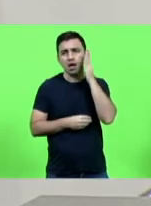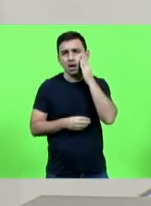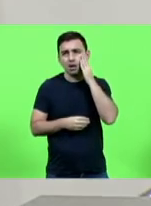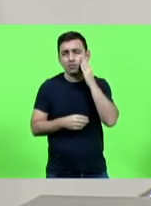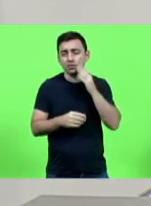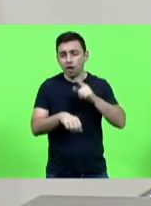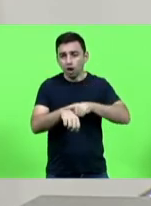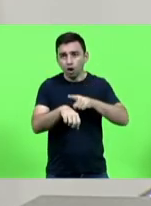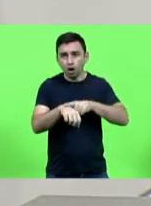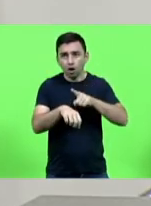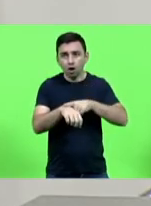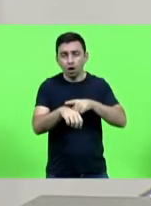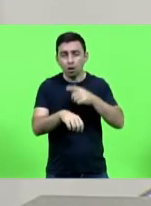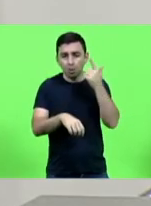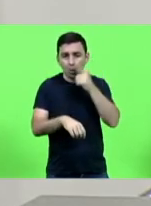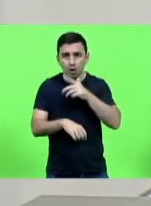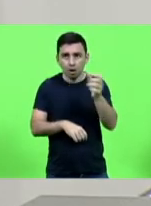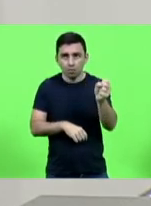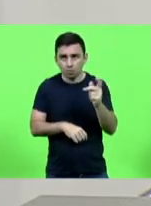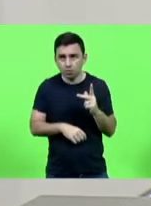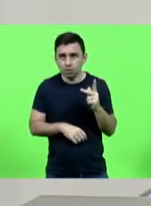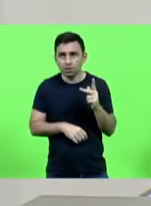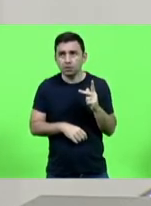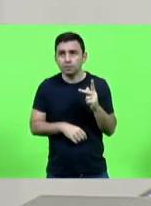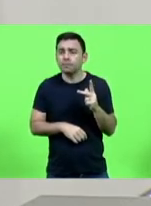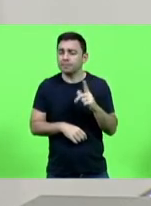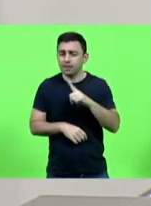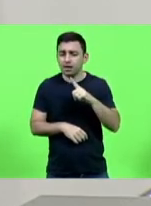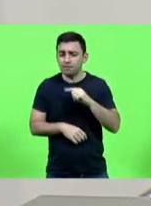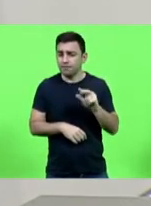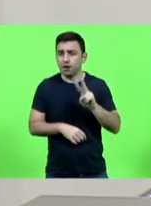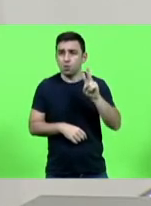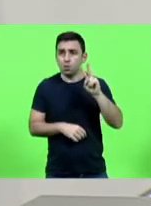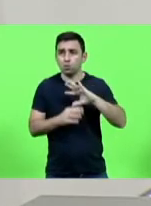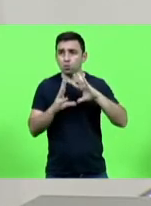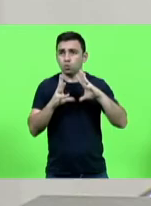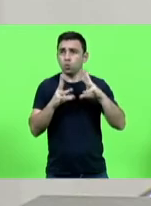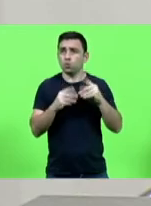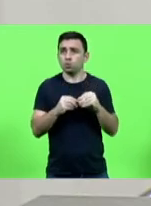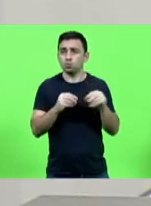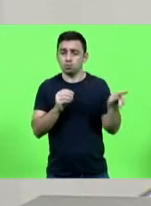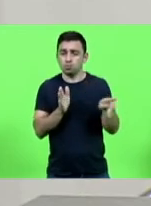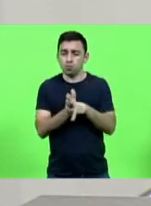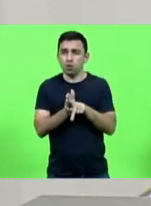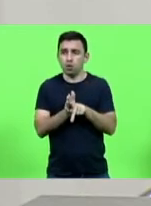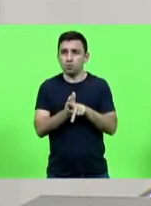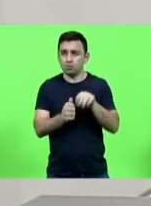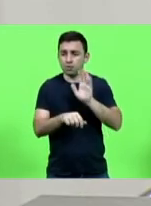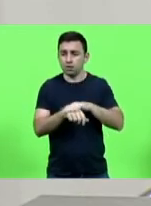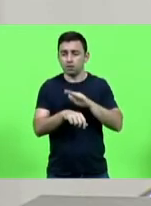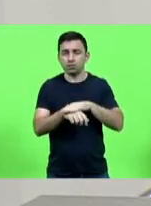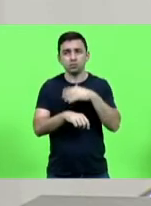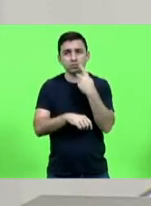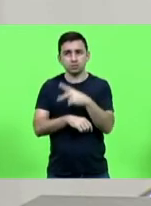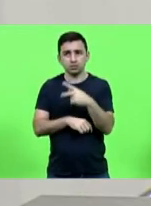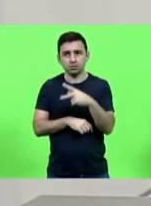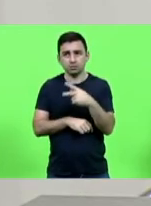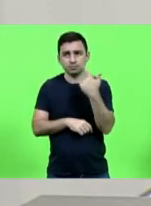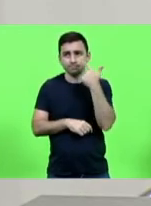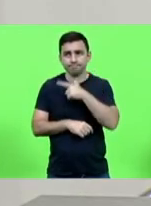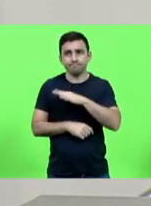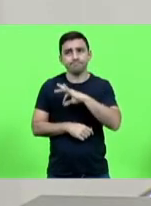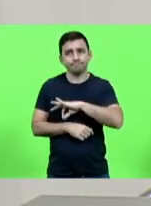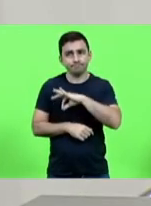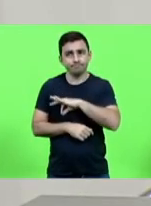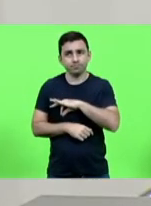aposentasse teriam esse valor total seria da sua aposentadoria então nós não podemos